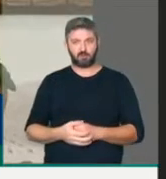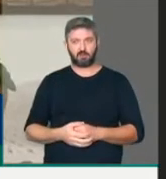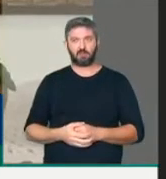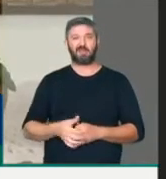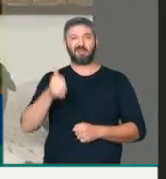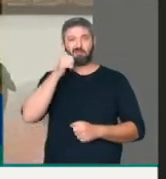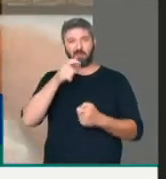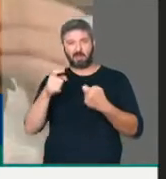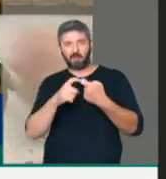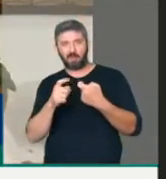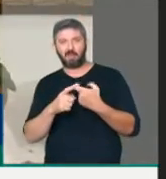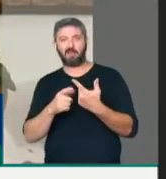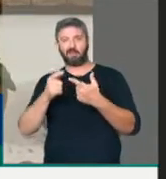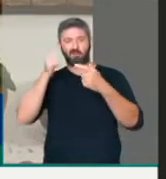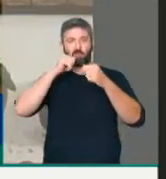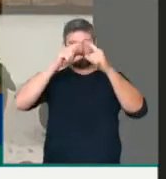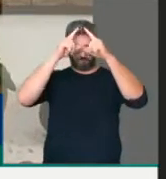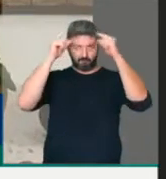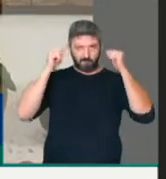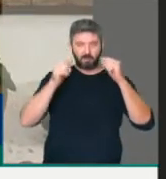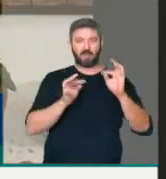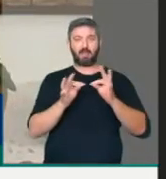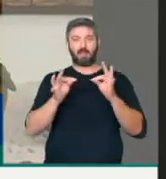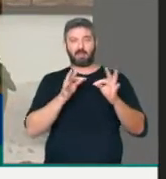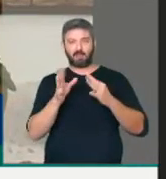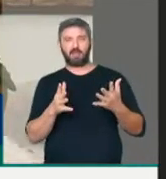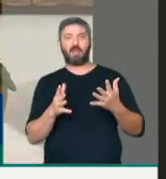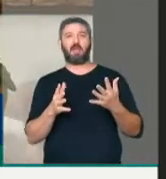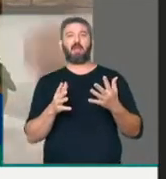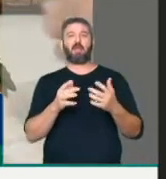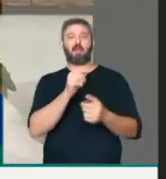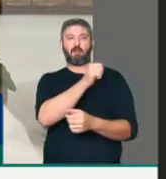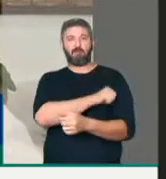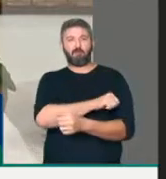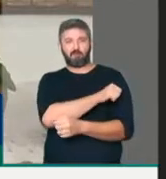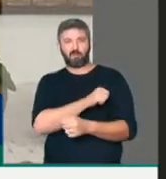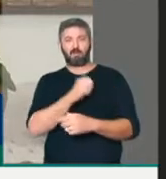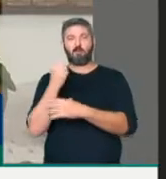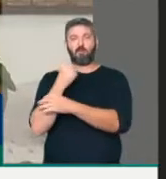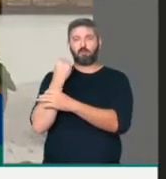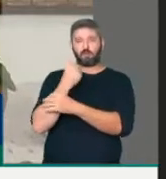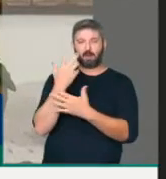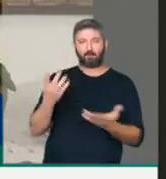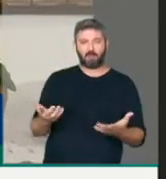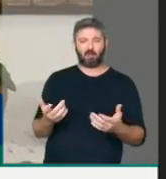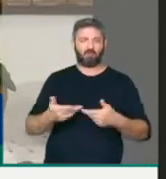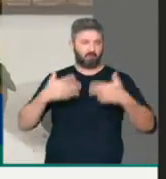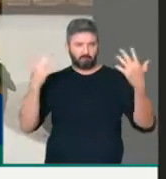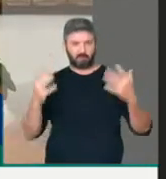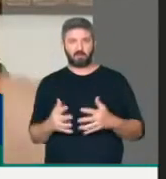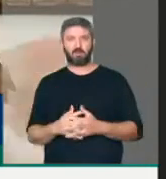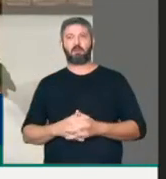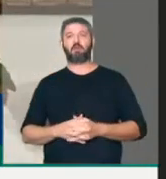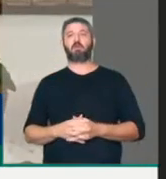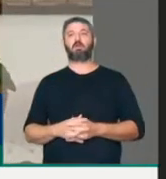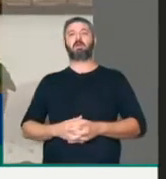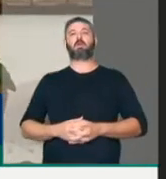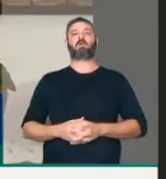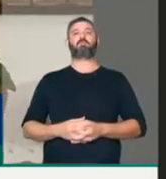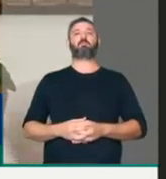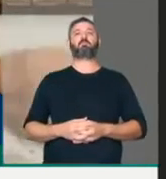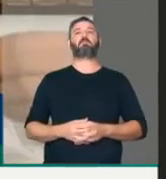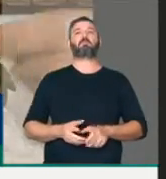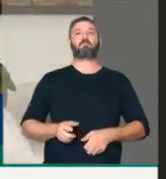são médicas, enfermeiras, técnicas em enfermagem, são fisioterapeutas, enfim, muitas mulheres